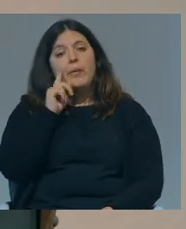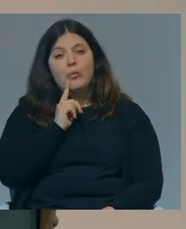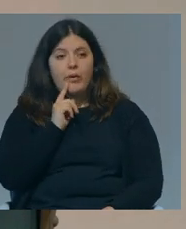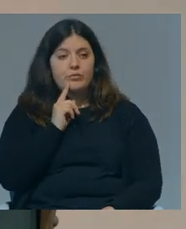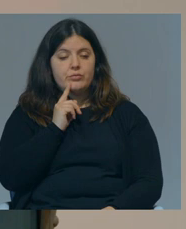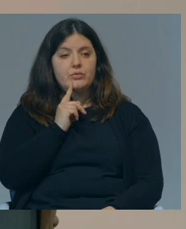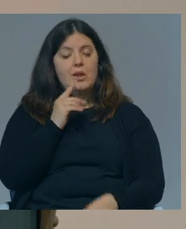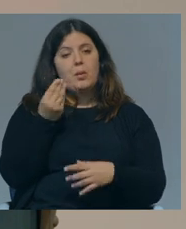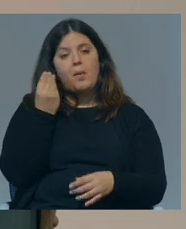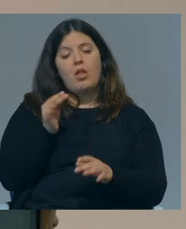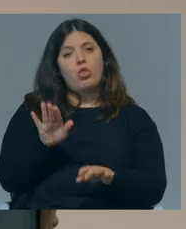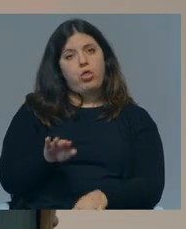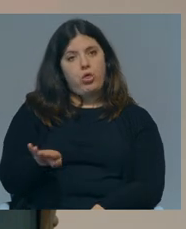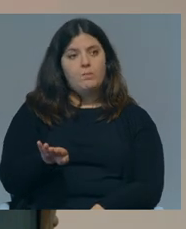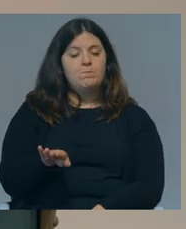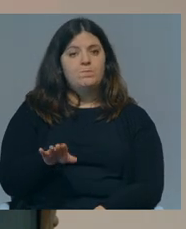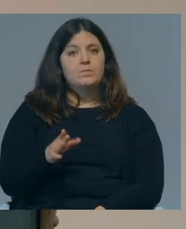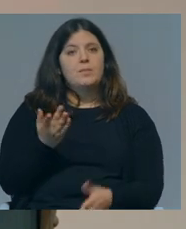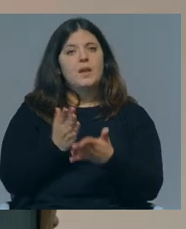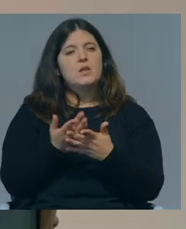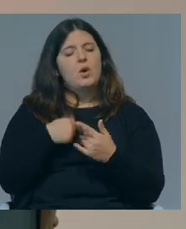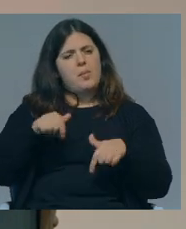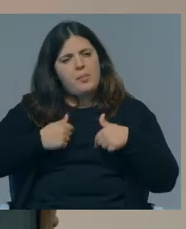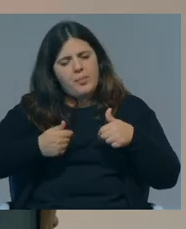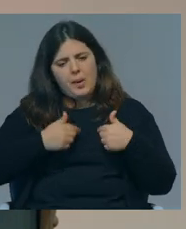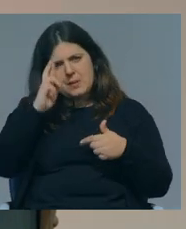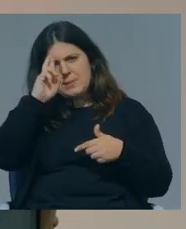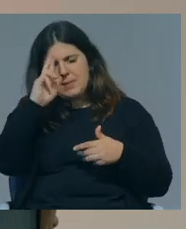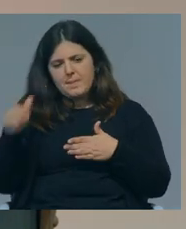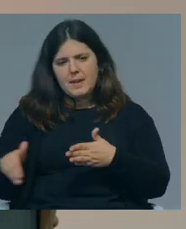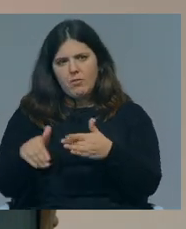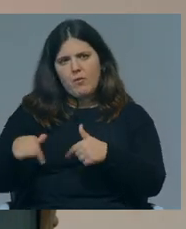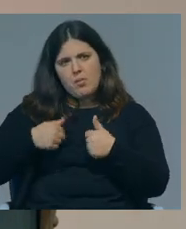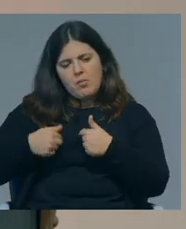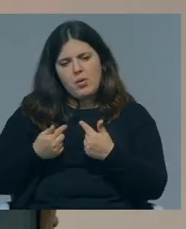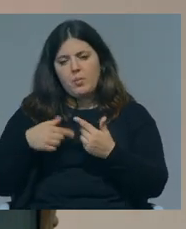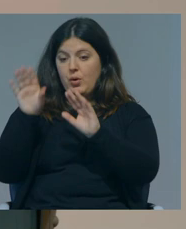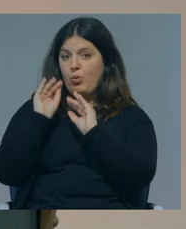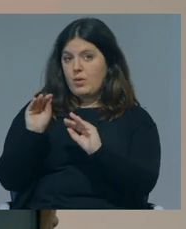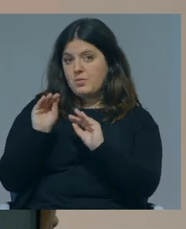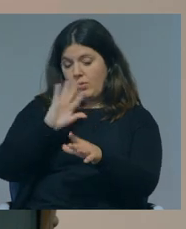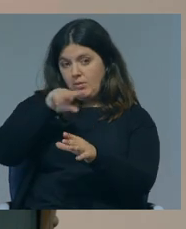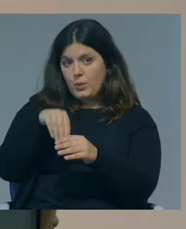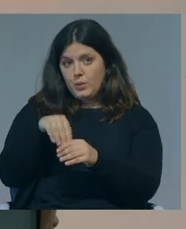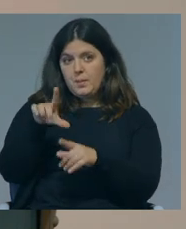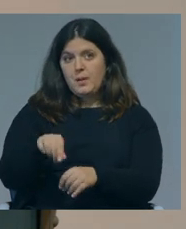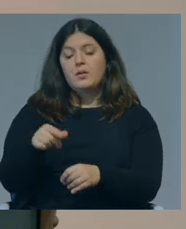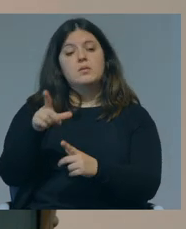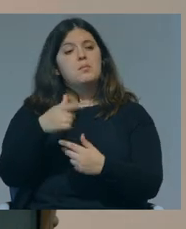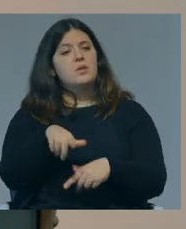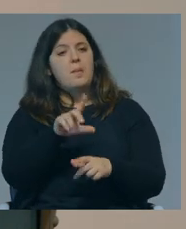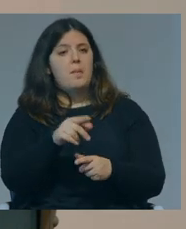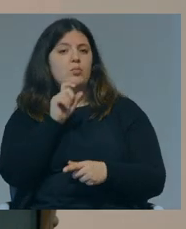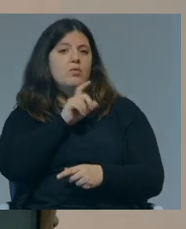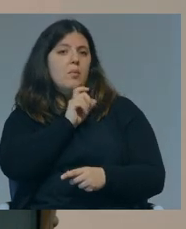numa terra e idade, não é? Não só no investimento que fazem num percurso educativo, como também,